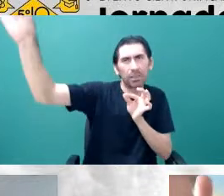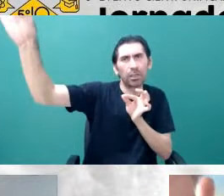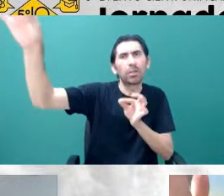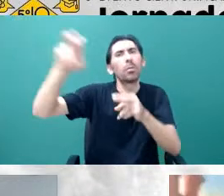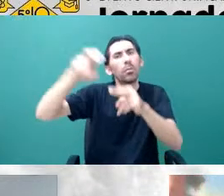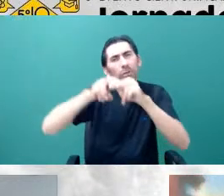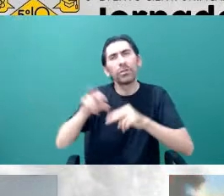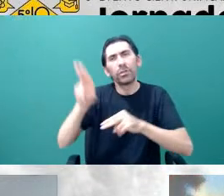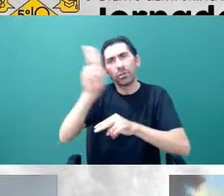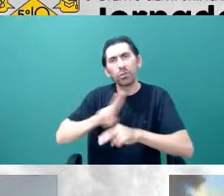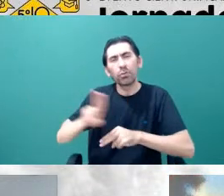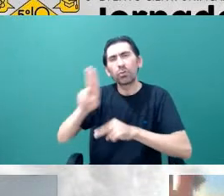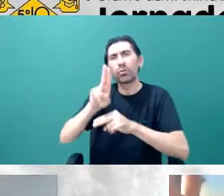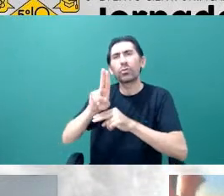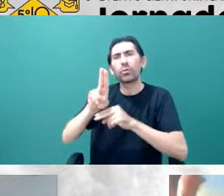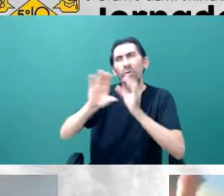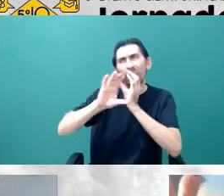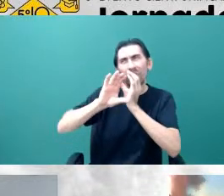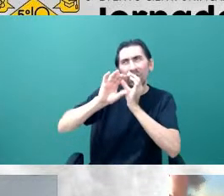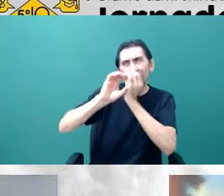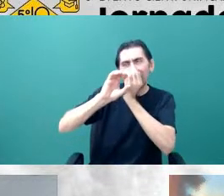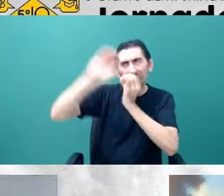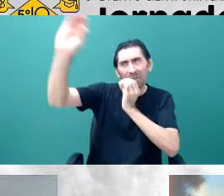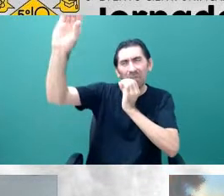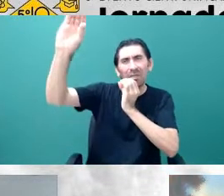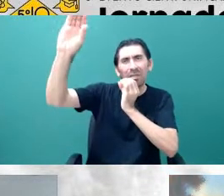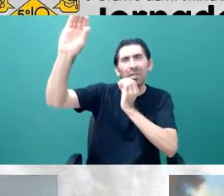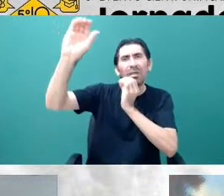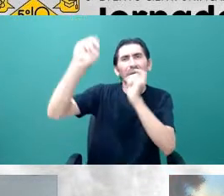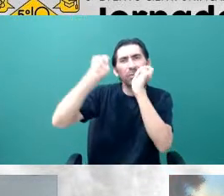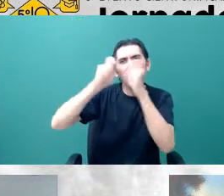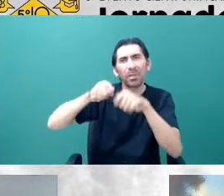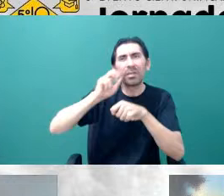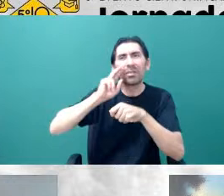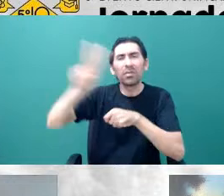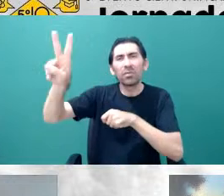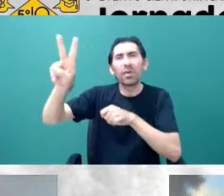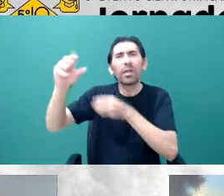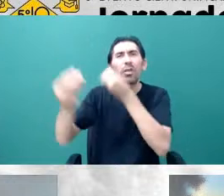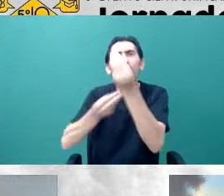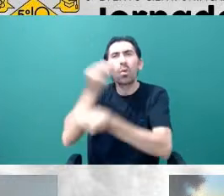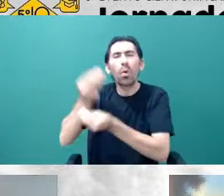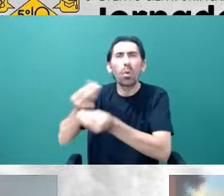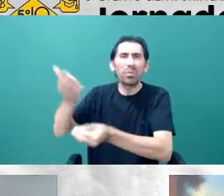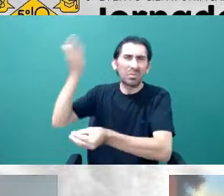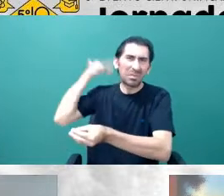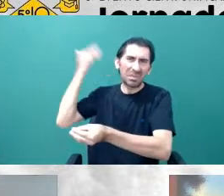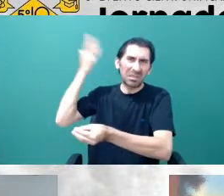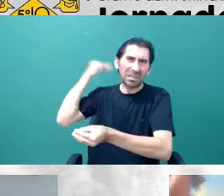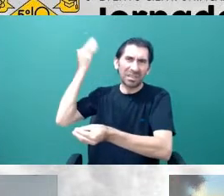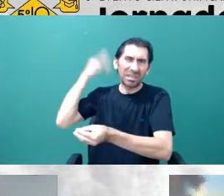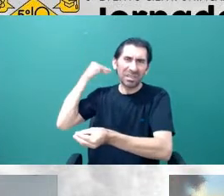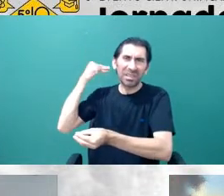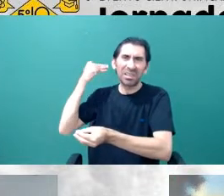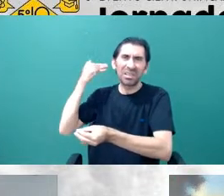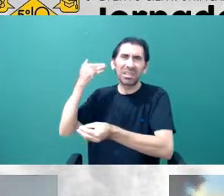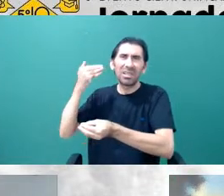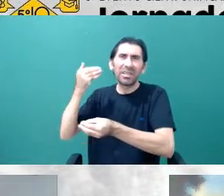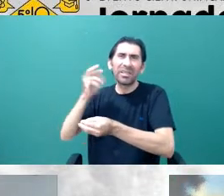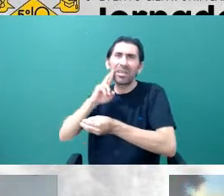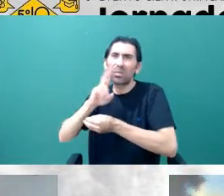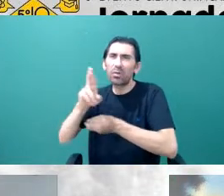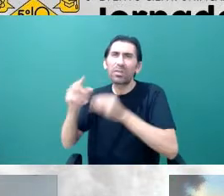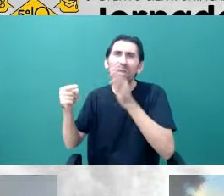estudarmos as galáxias primordiais, os primeiros objetos que se formaram após aquela época da recombinação que eu falei para